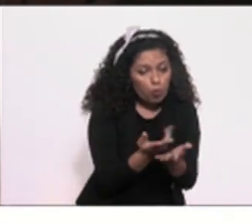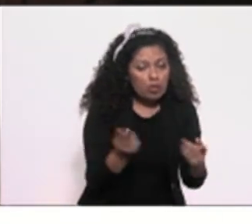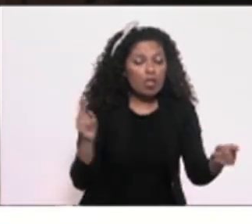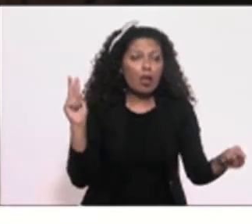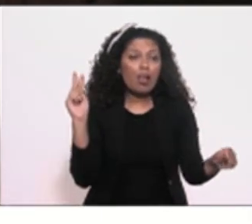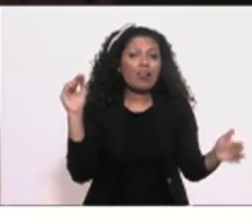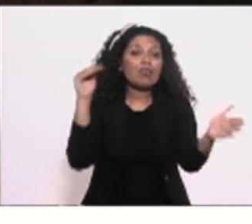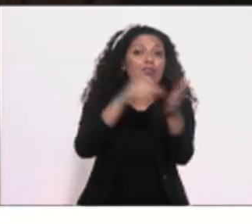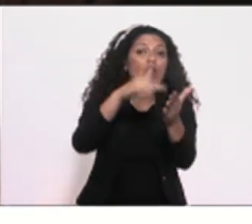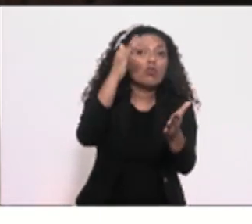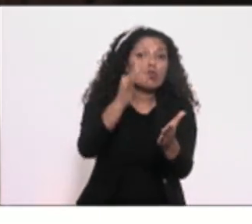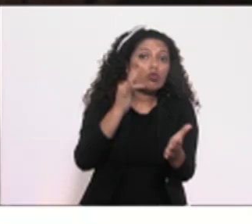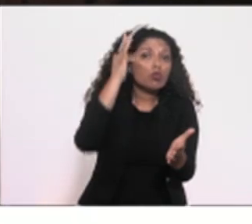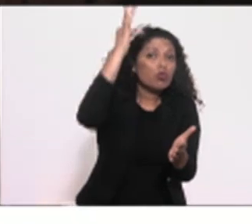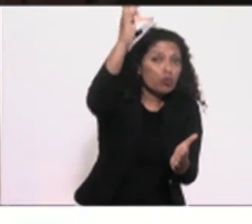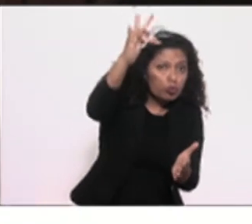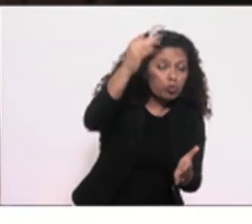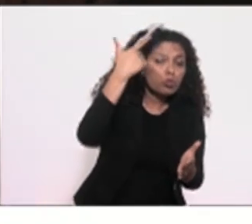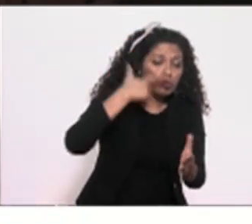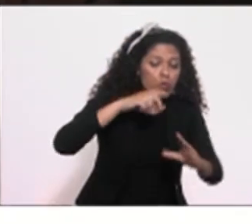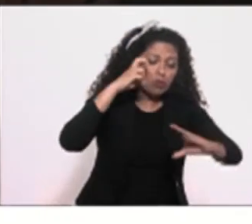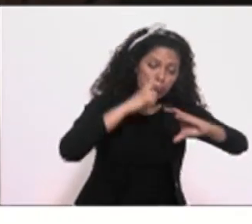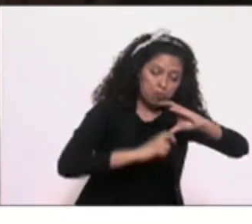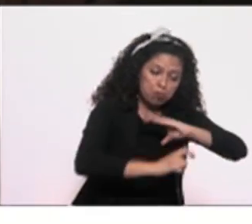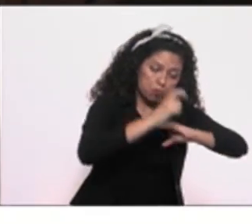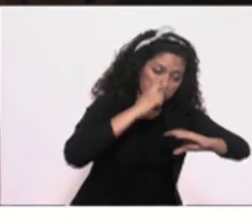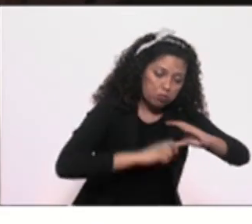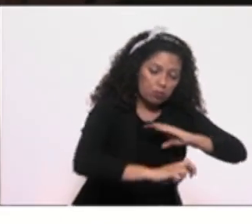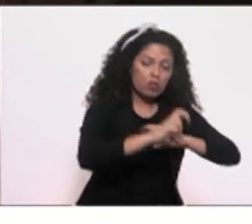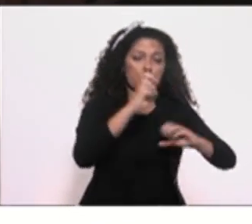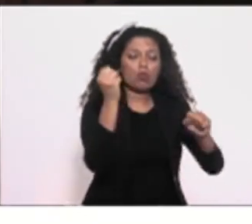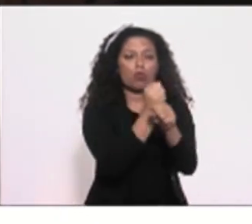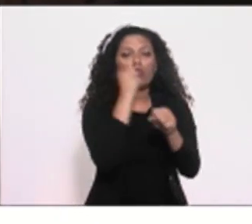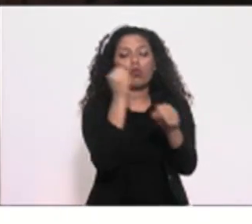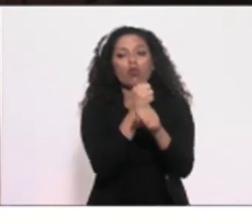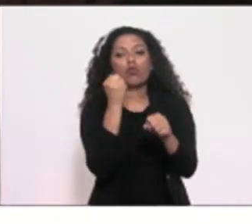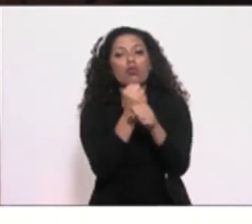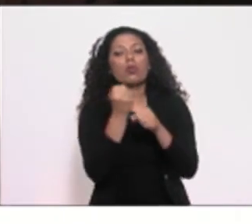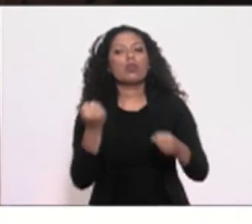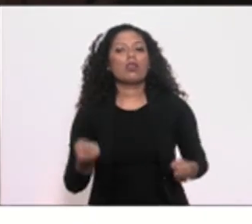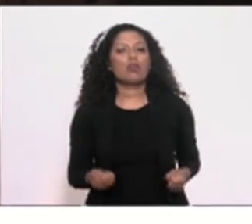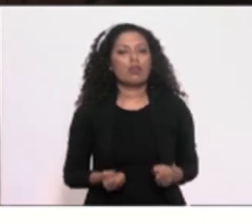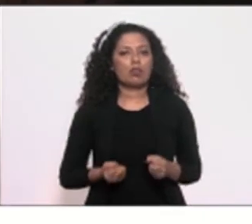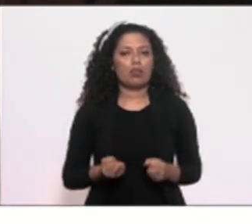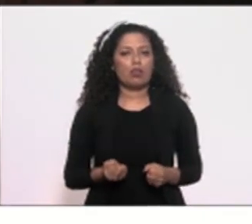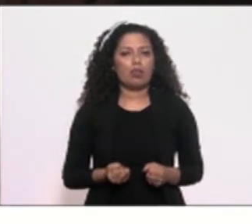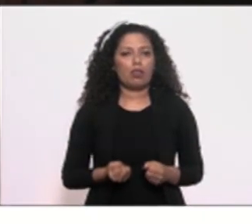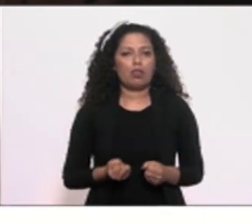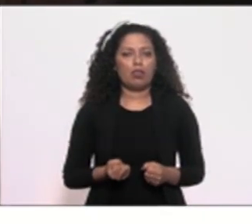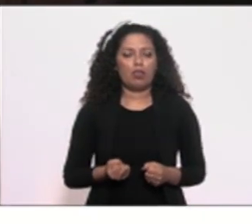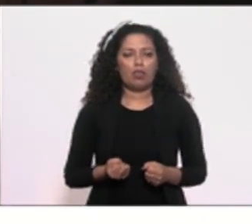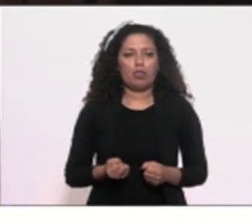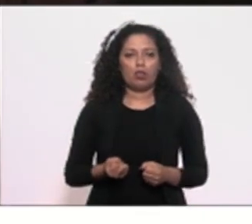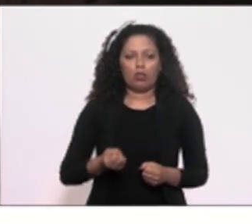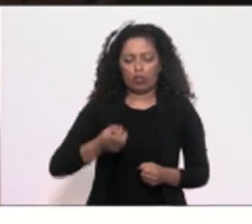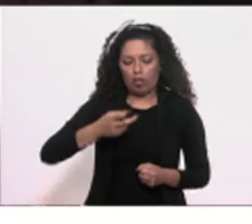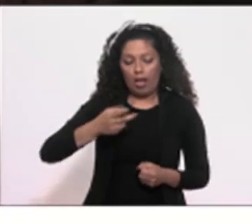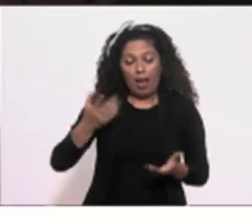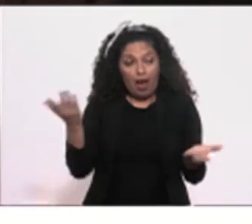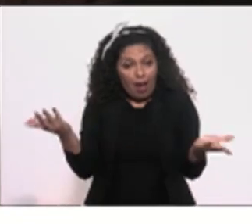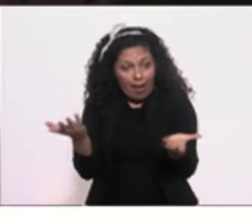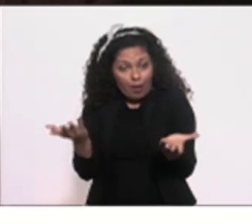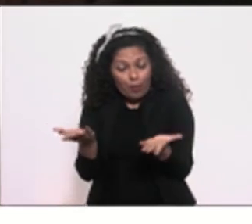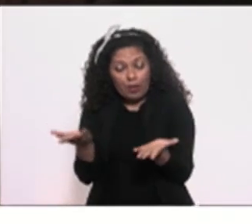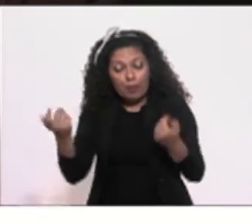futuro, concluir aquela estação. Mesmo se não for feito agora, acabar o que a gente chama obra bruta,